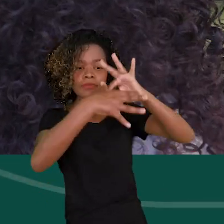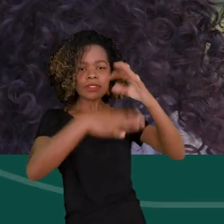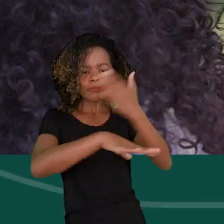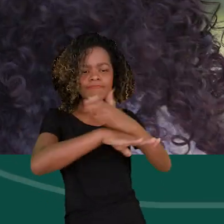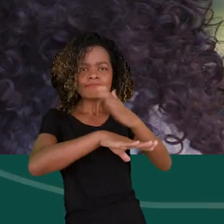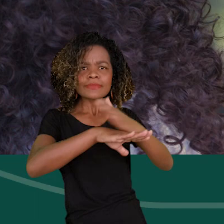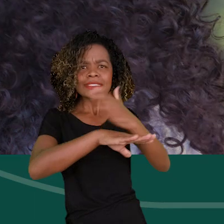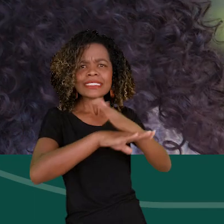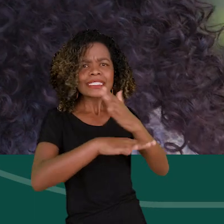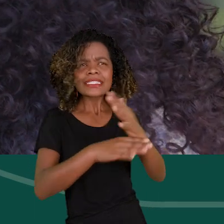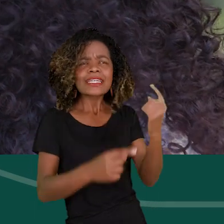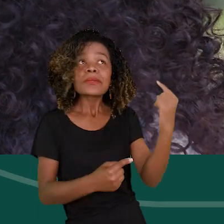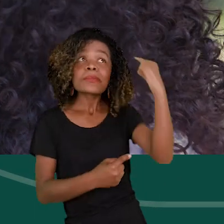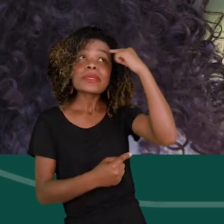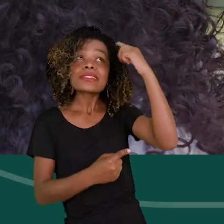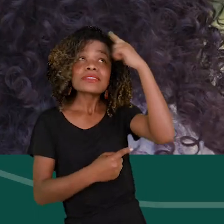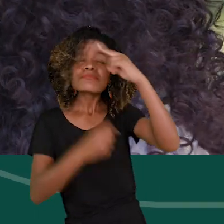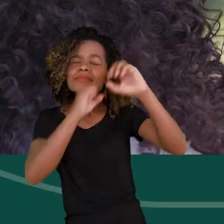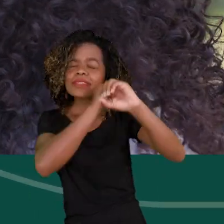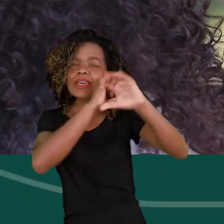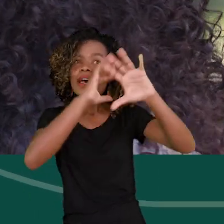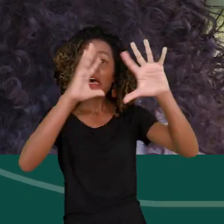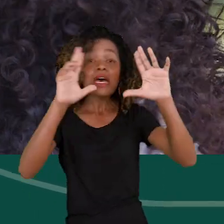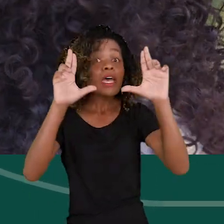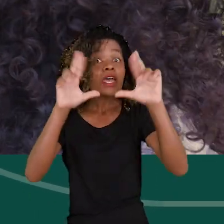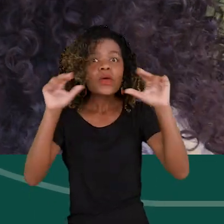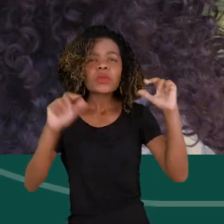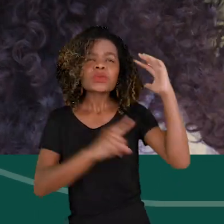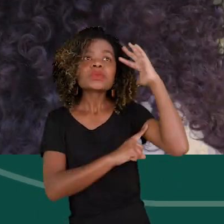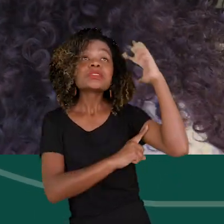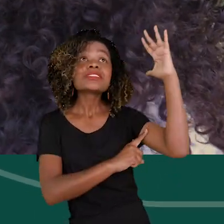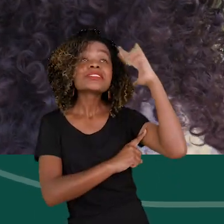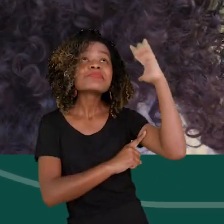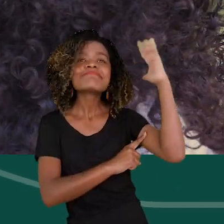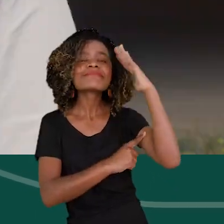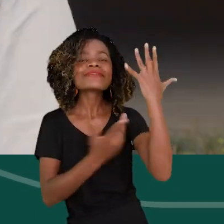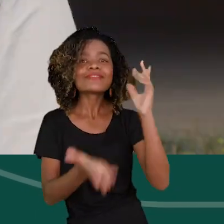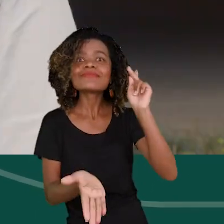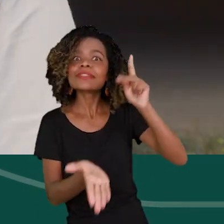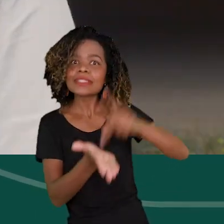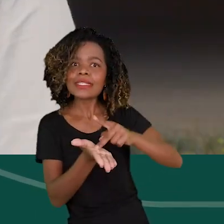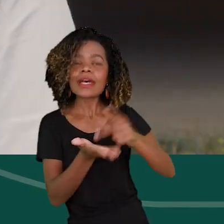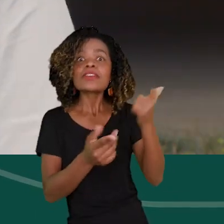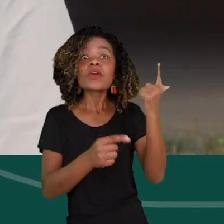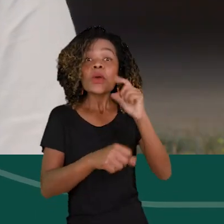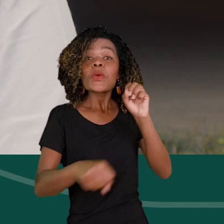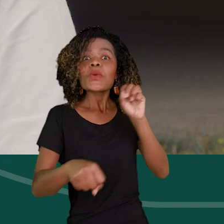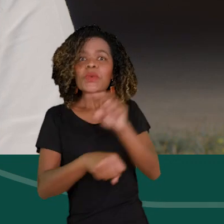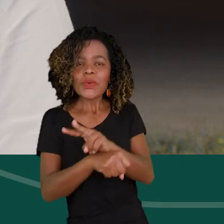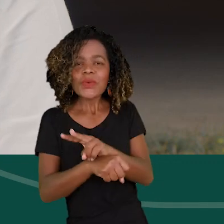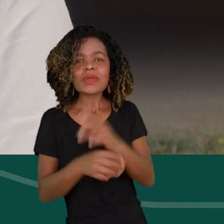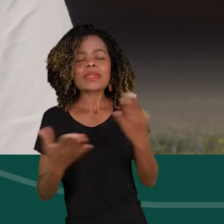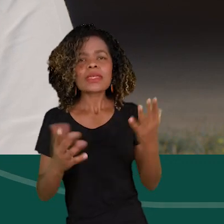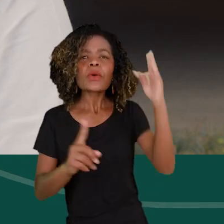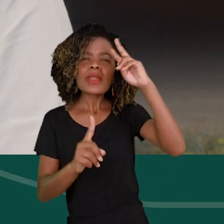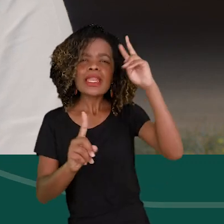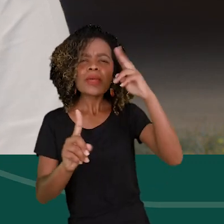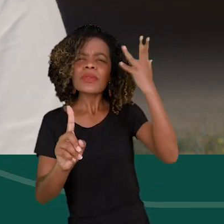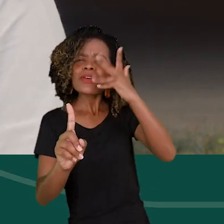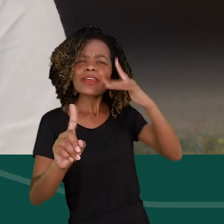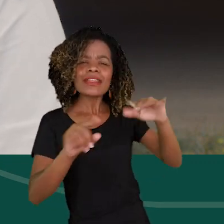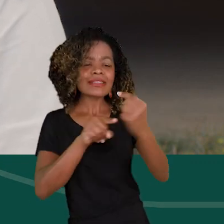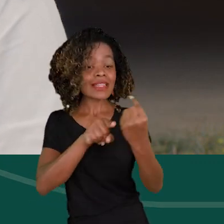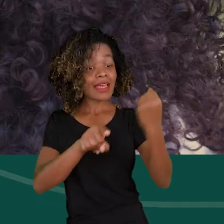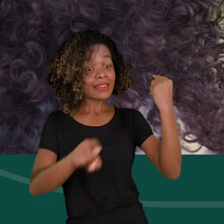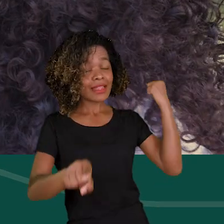além dos horizontes que eu já tinha ultrapassado. E eu lembro que quando eu era criança eu queria muito estar em um ambiente